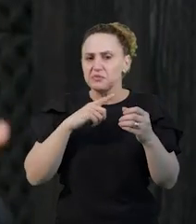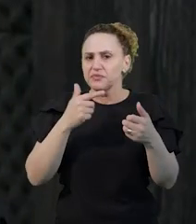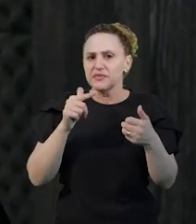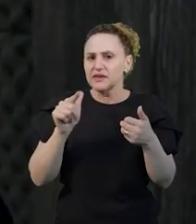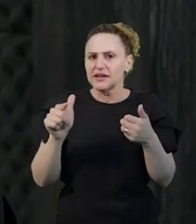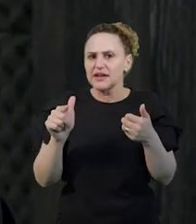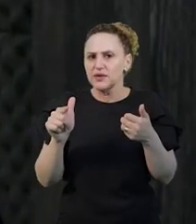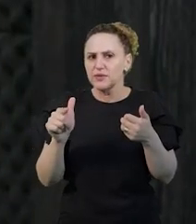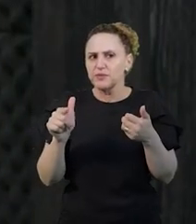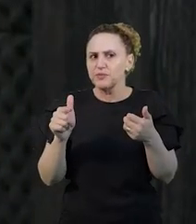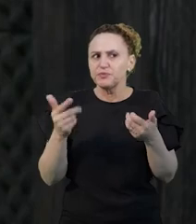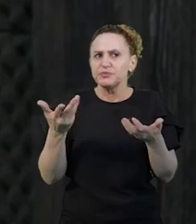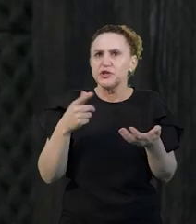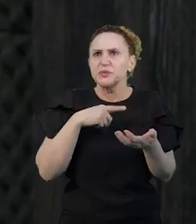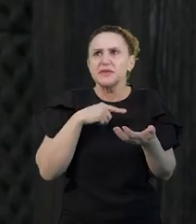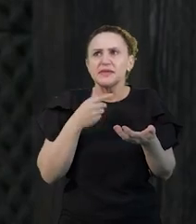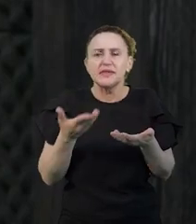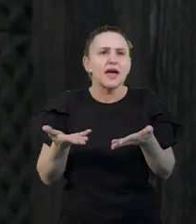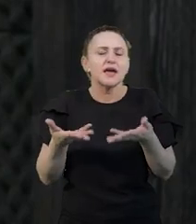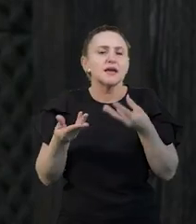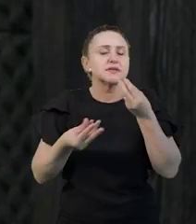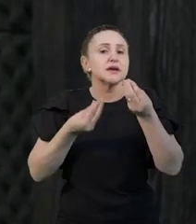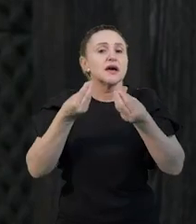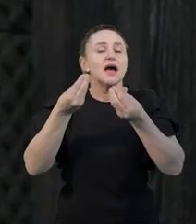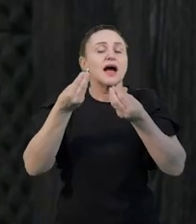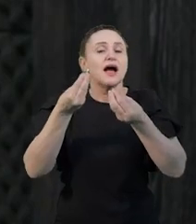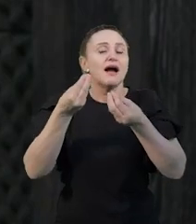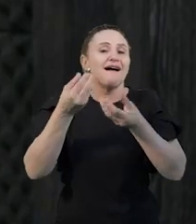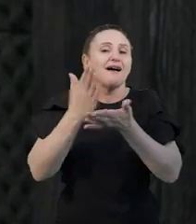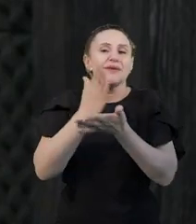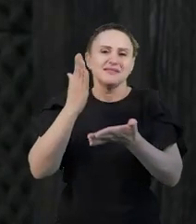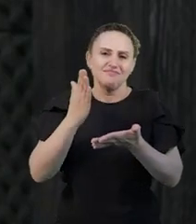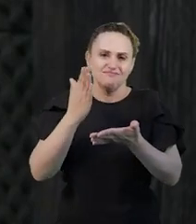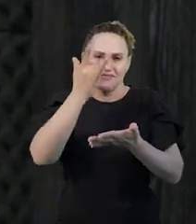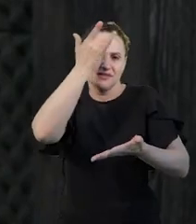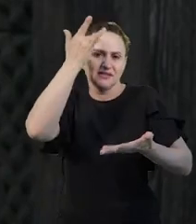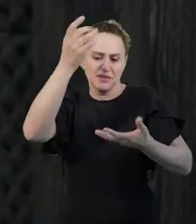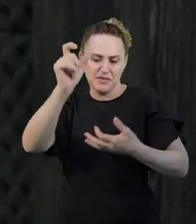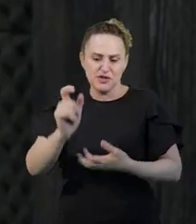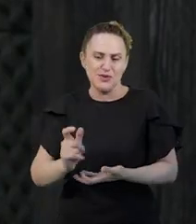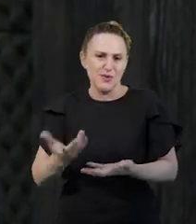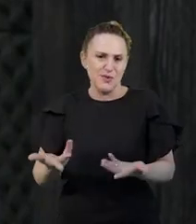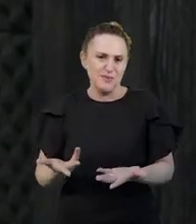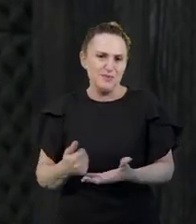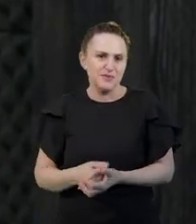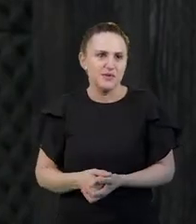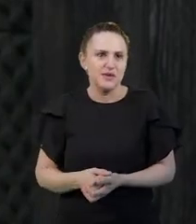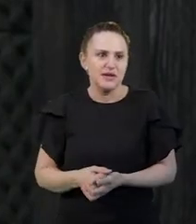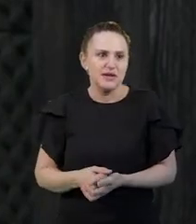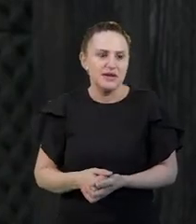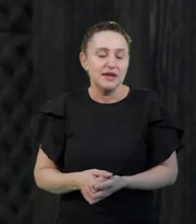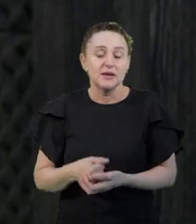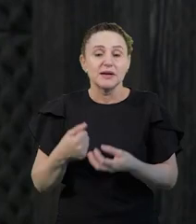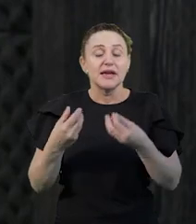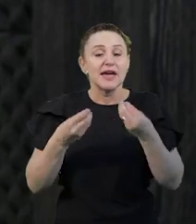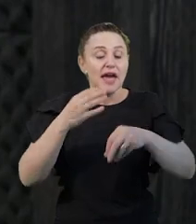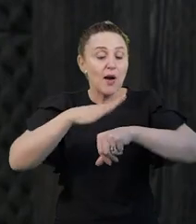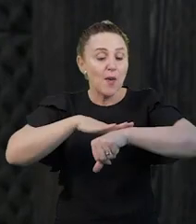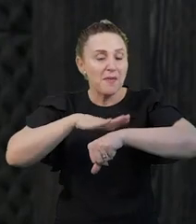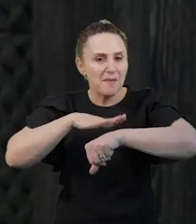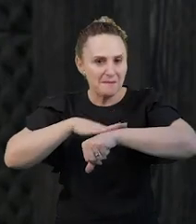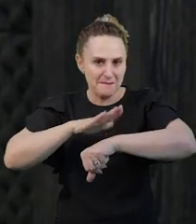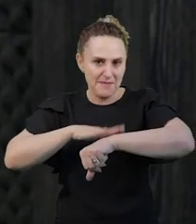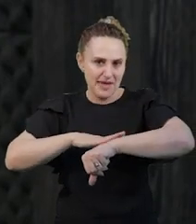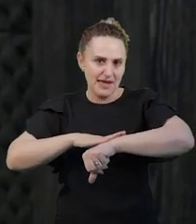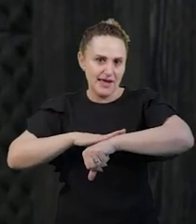metade da pessoa. Então, aí é o momento em que você também, além de trazer